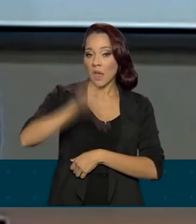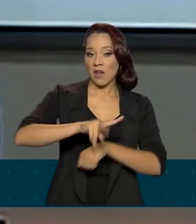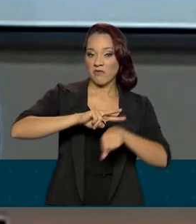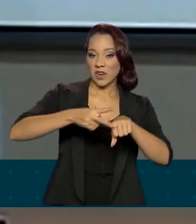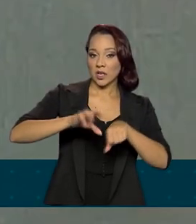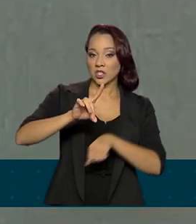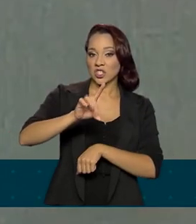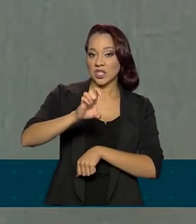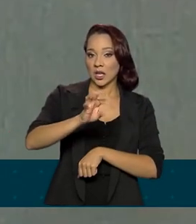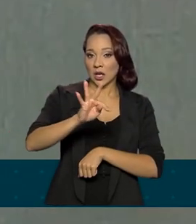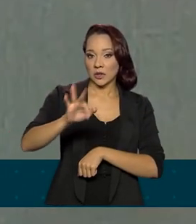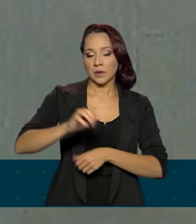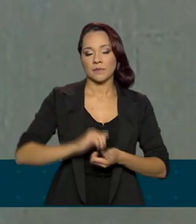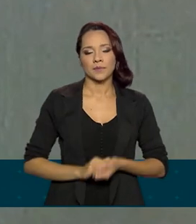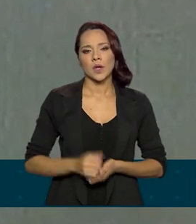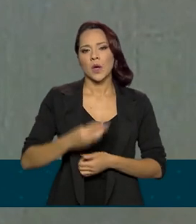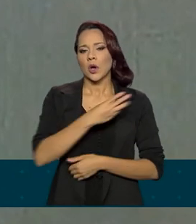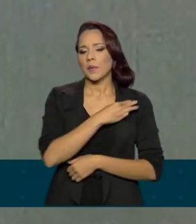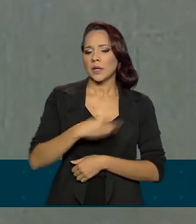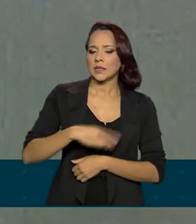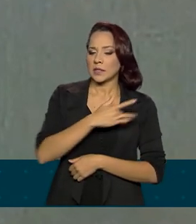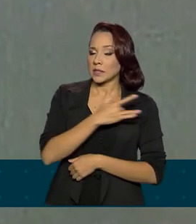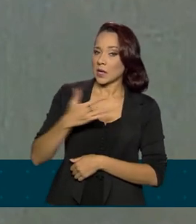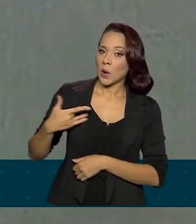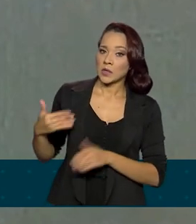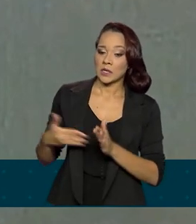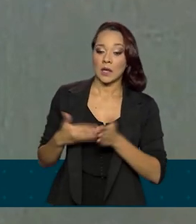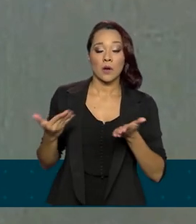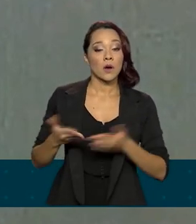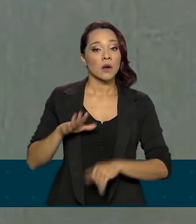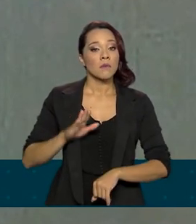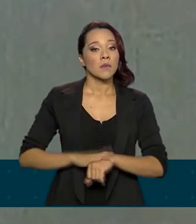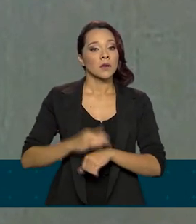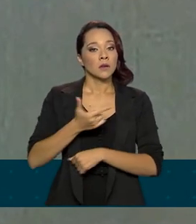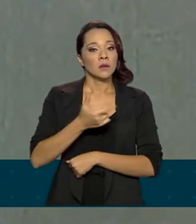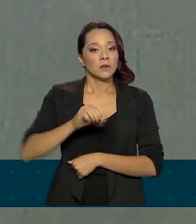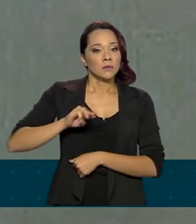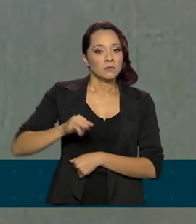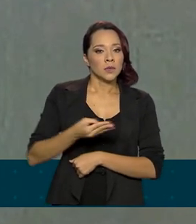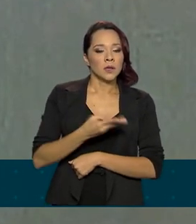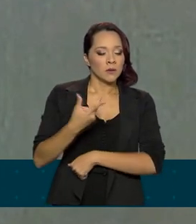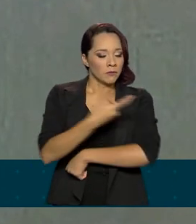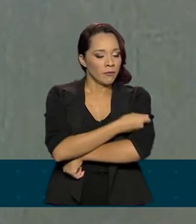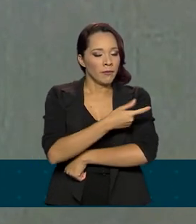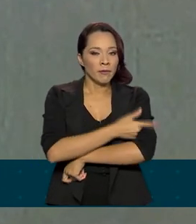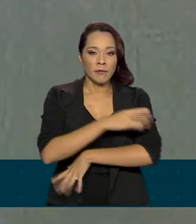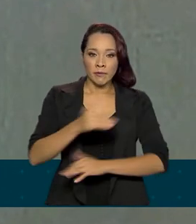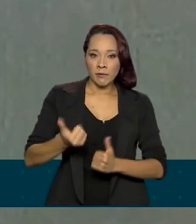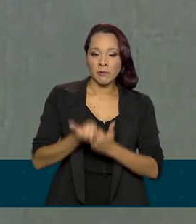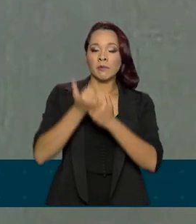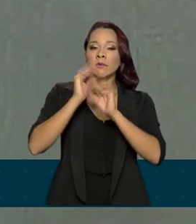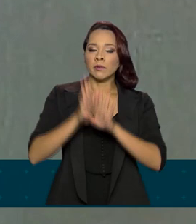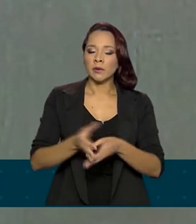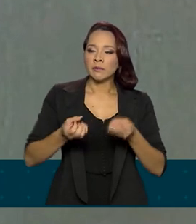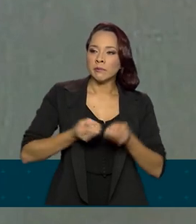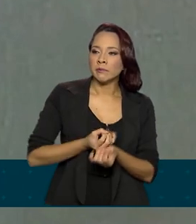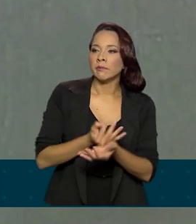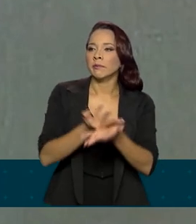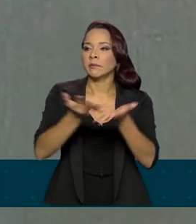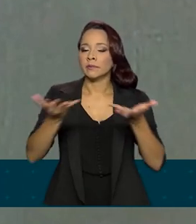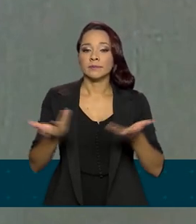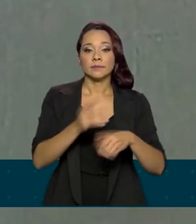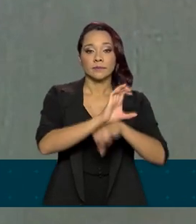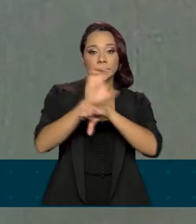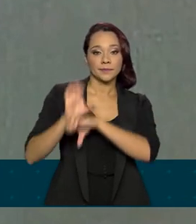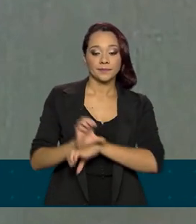variante Delta. Segundo o ministro da Saúde, até agora, mais de 20 milhões de doses de reforço foram distribuídas